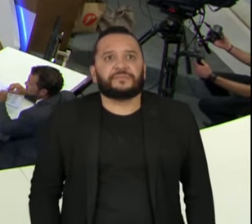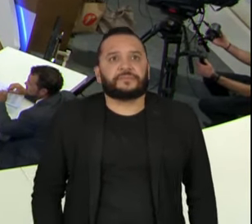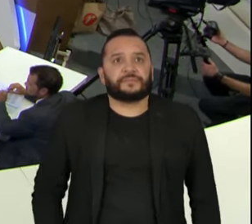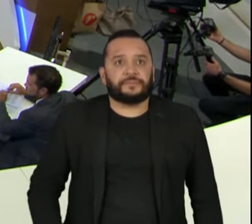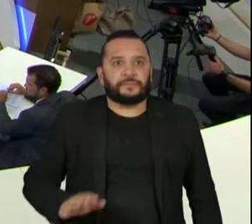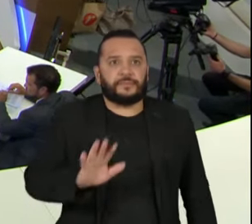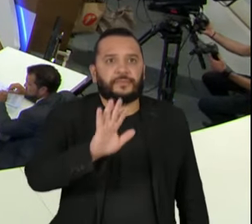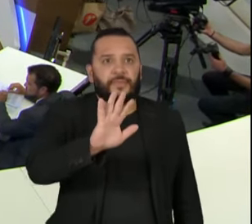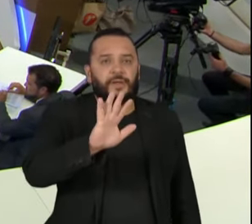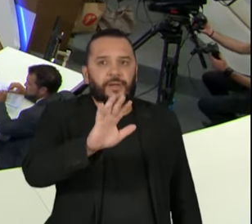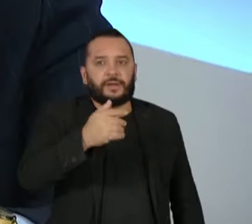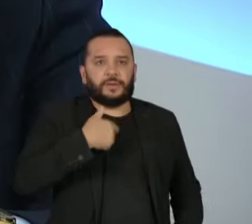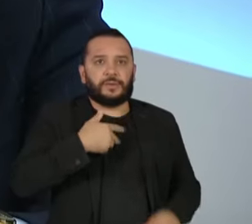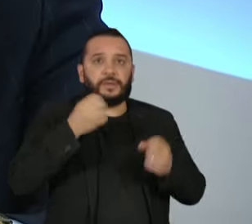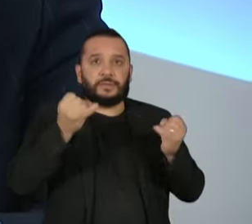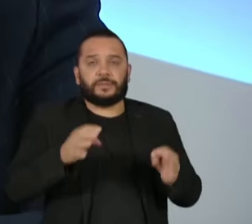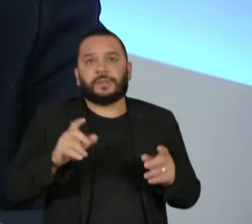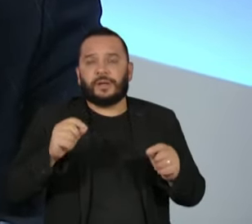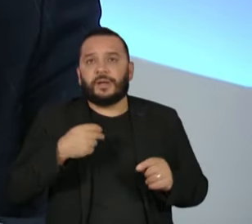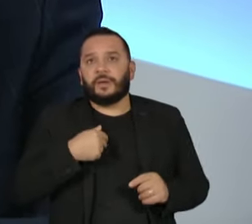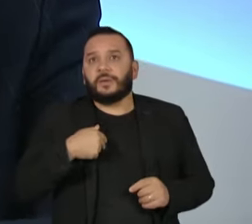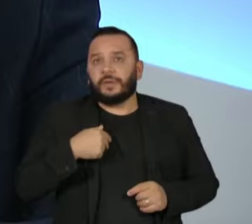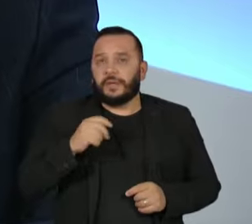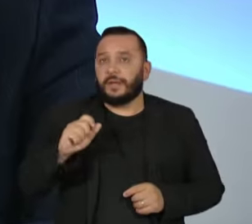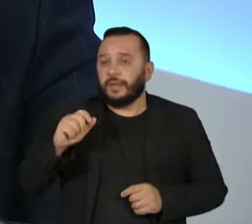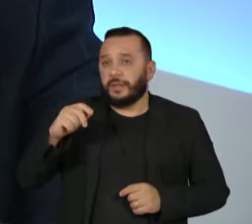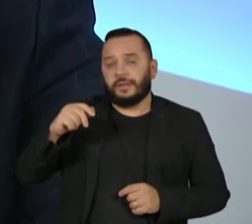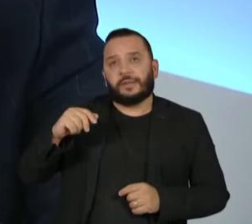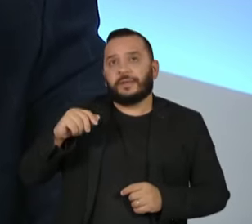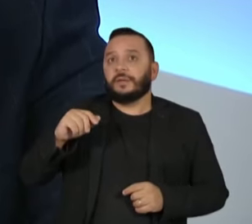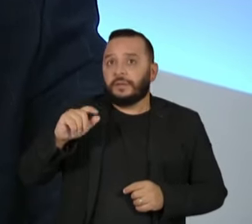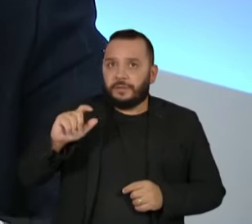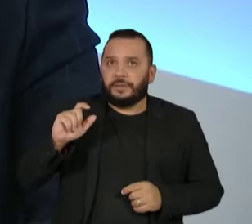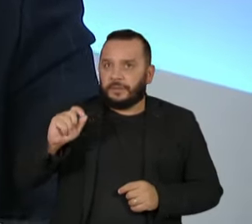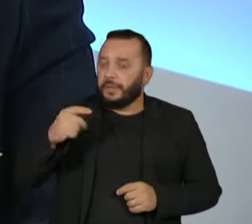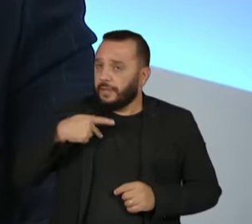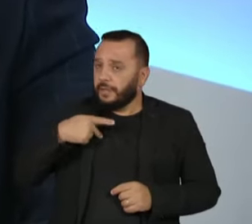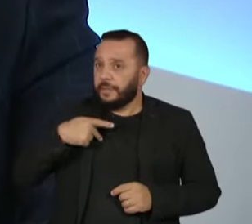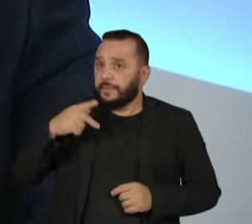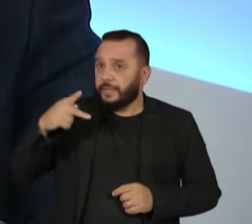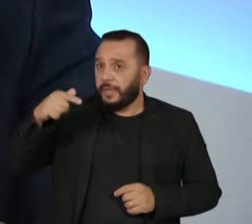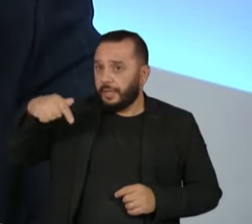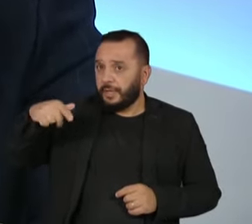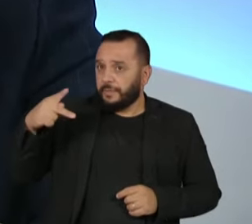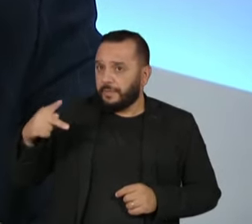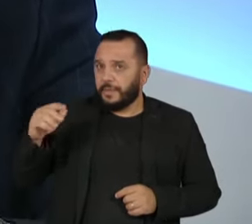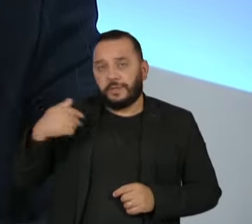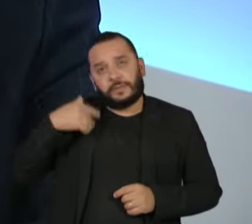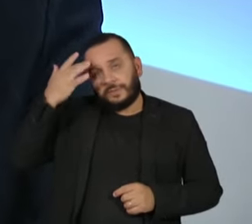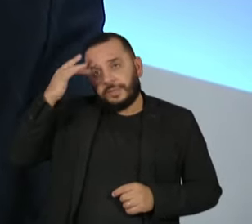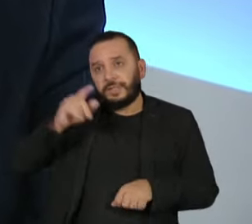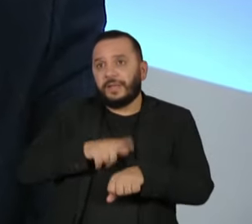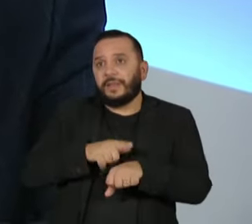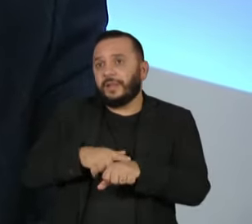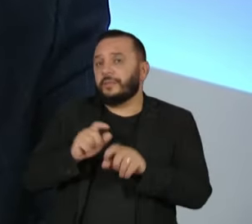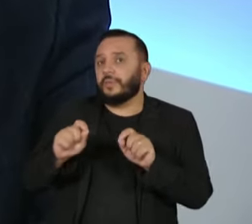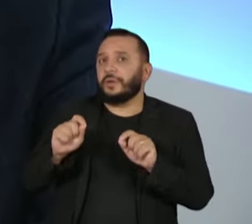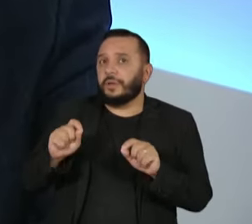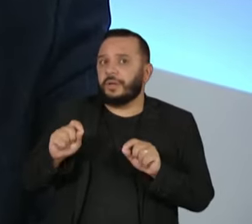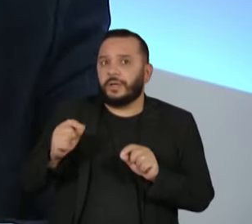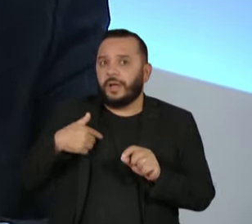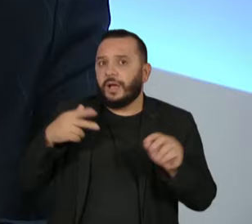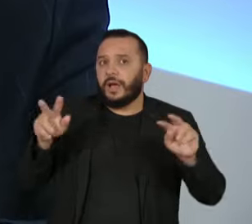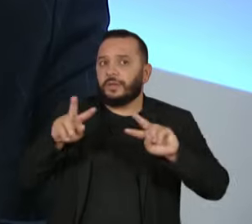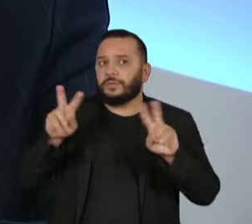tempo, eu quero falar sobre PPP aqui no programa, mas eu não quero perder a oportunidade, já que eu não sei se haverá tempo, de tratar de um assunto que eu acho que é